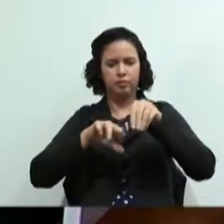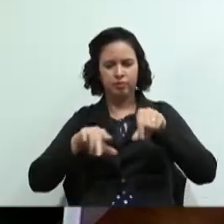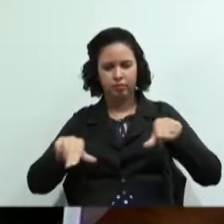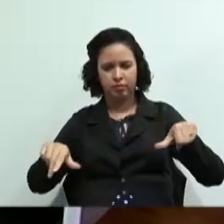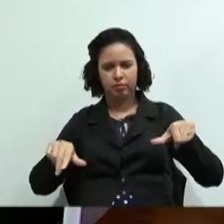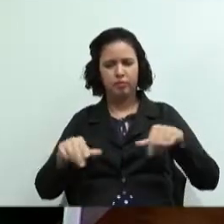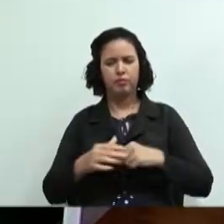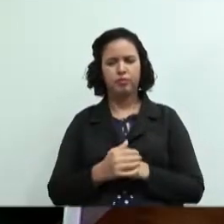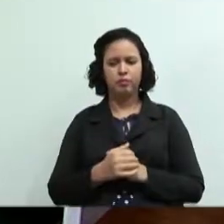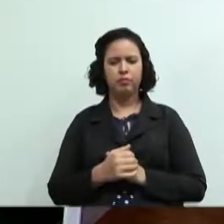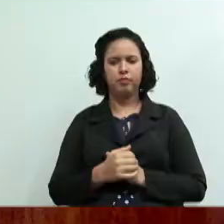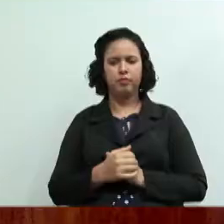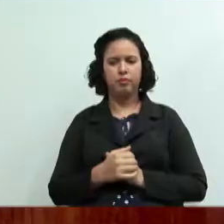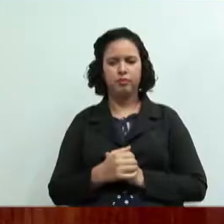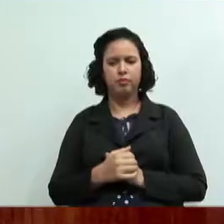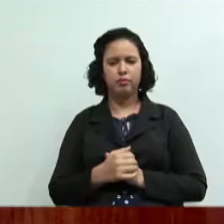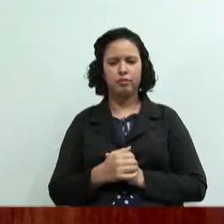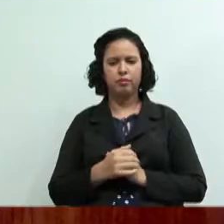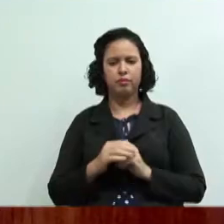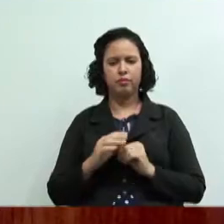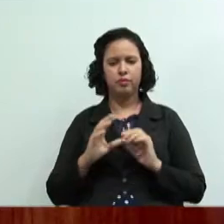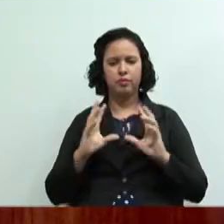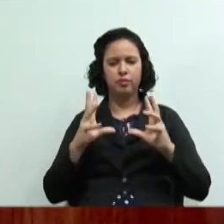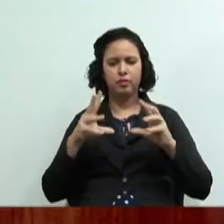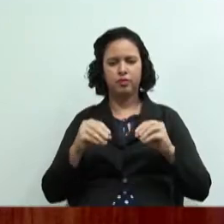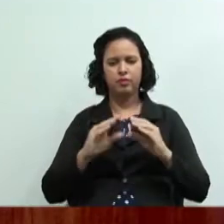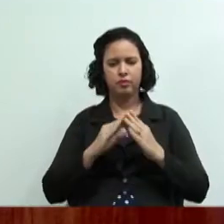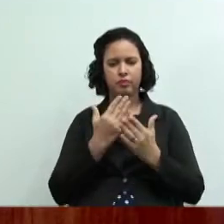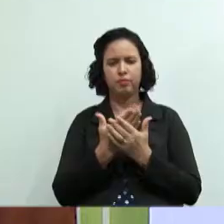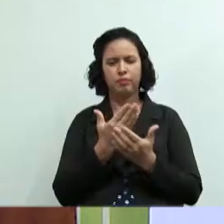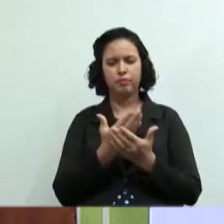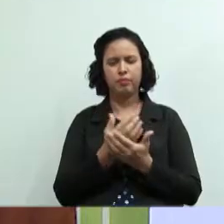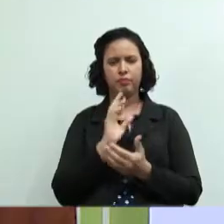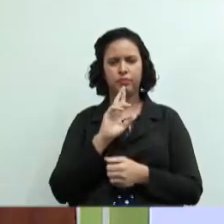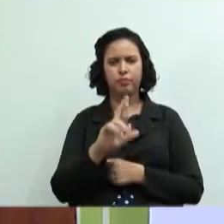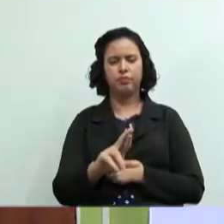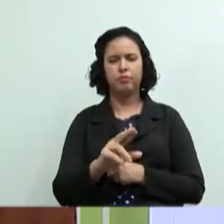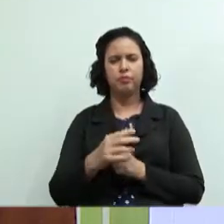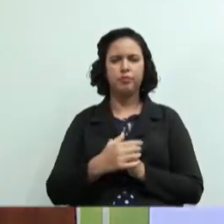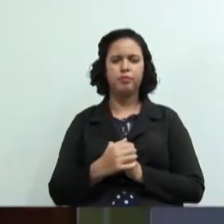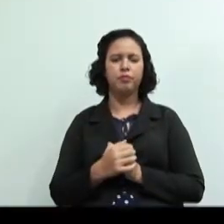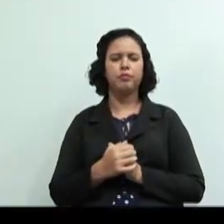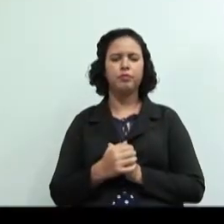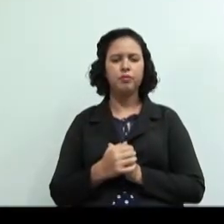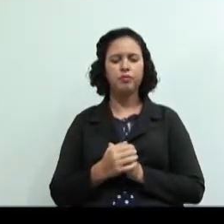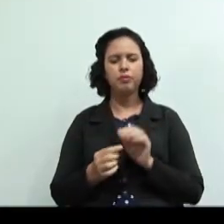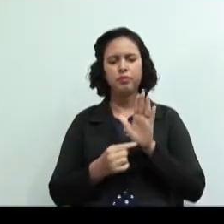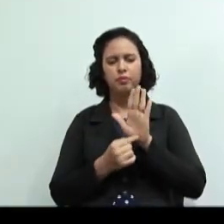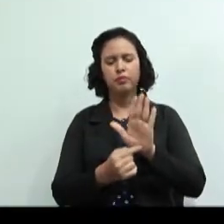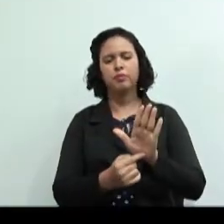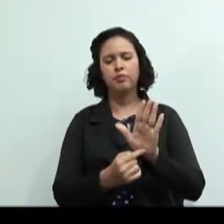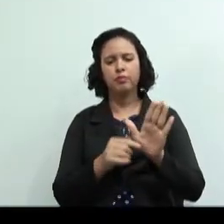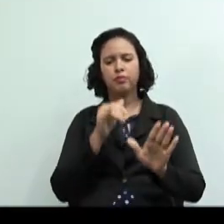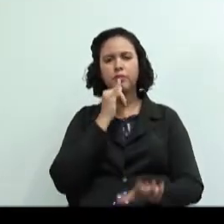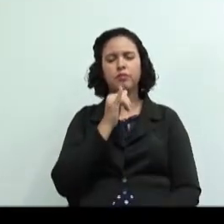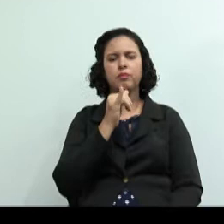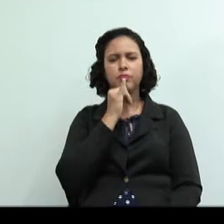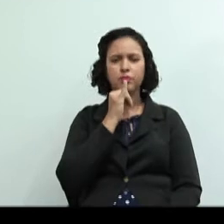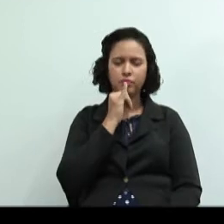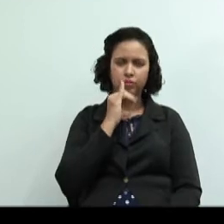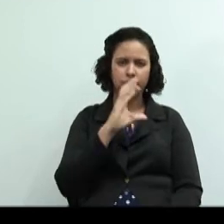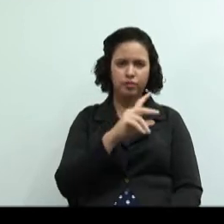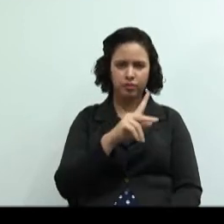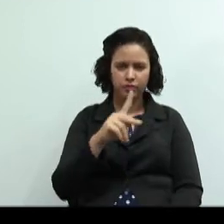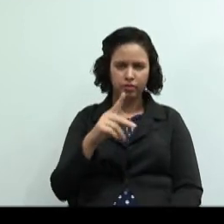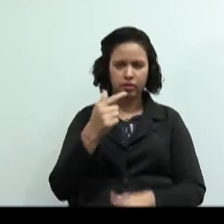letra D todas as escolas responderam e a 5 apresente exemplos de cooperativas de trabalho que existem ou podem